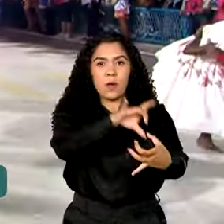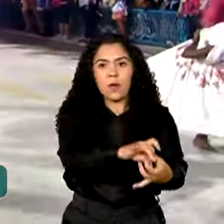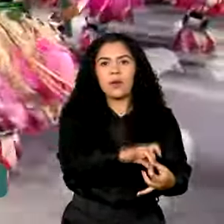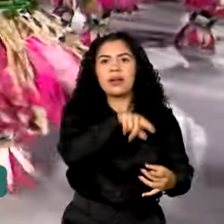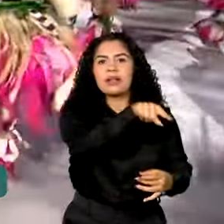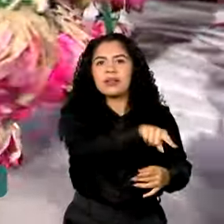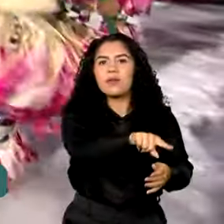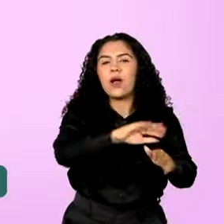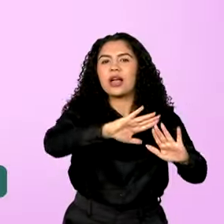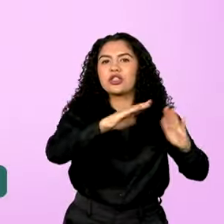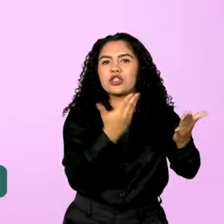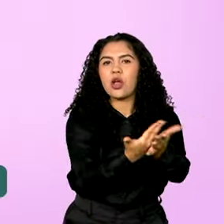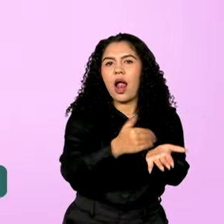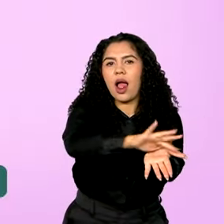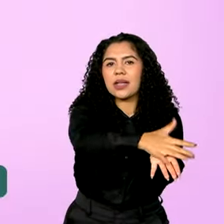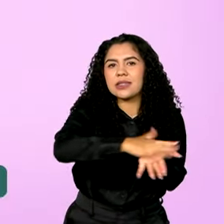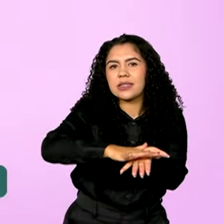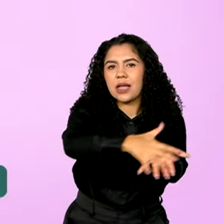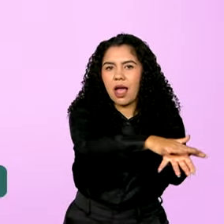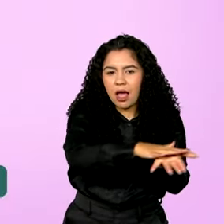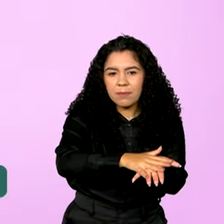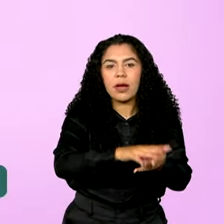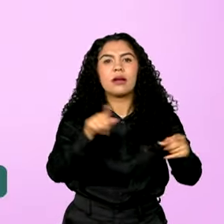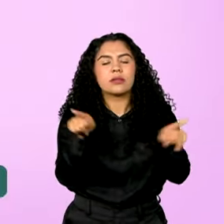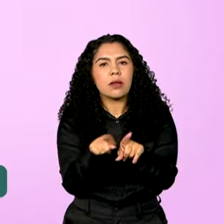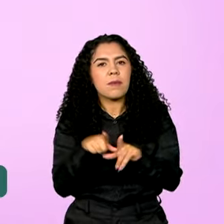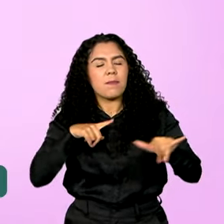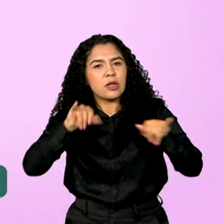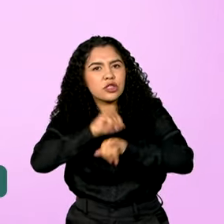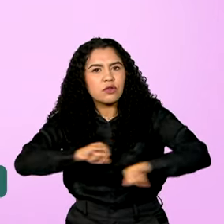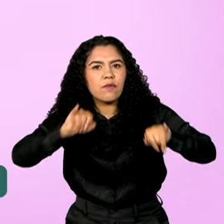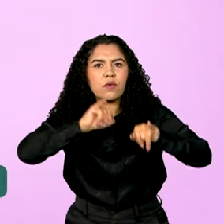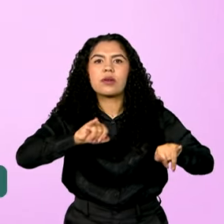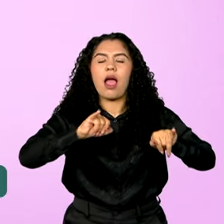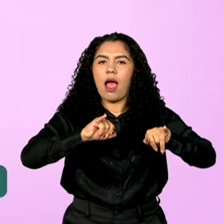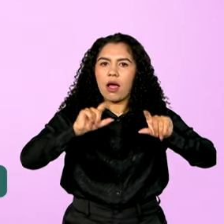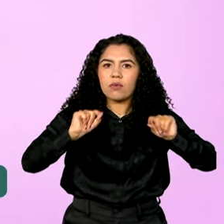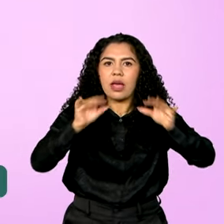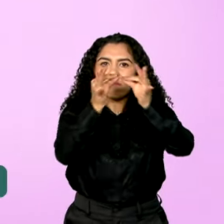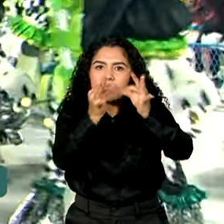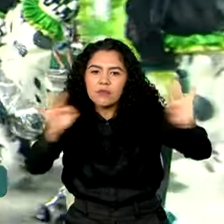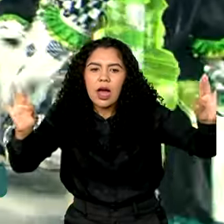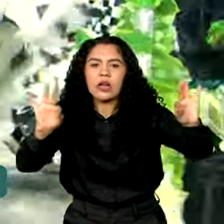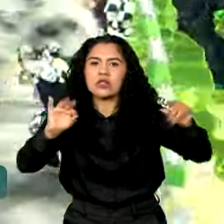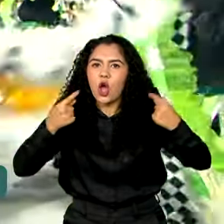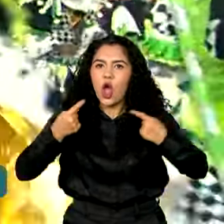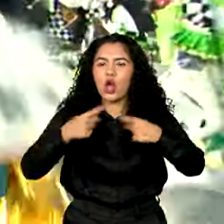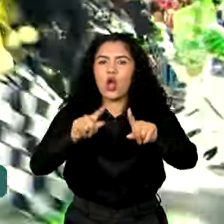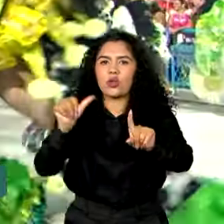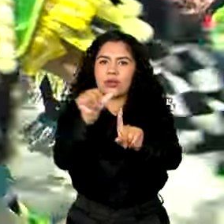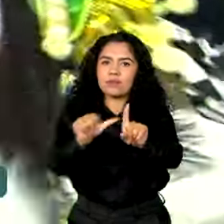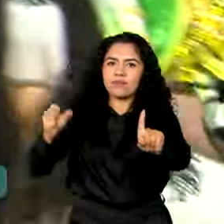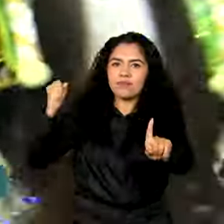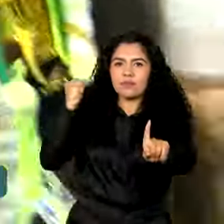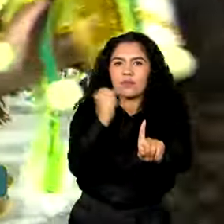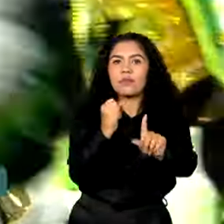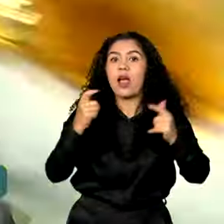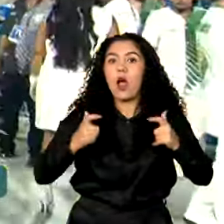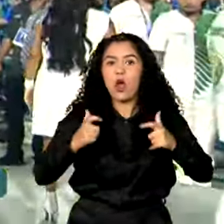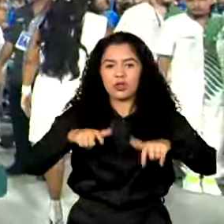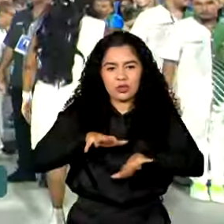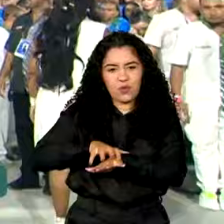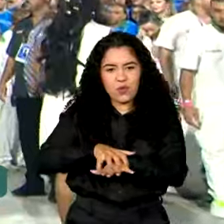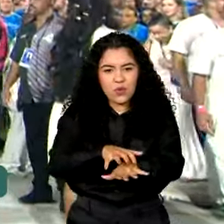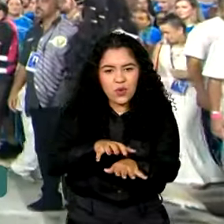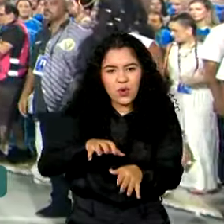de Samba do Estado. A Liga prometeu divulgar mensagens contra o feminicídio na Marquês de Sapucaí no